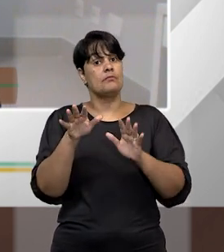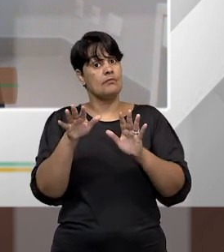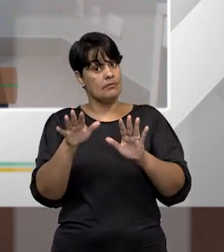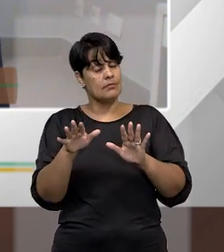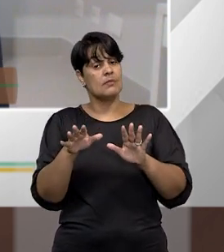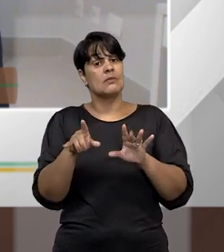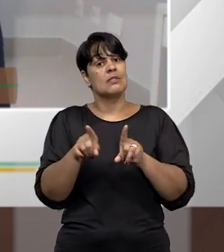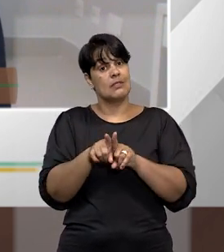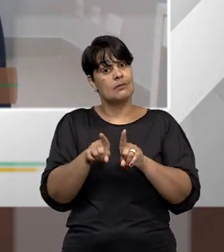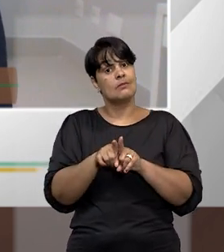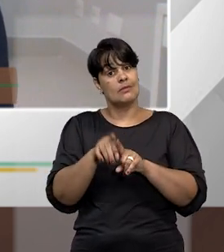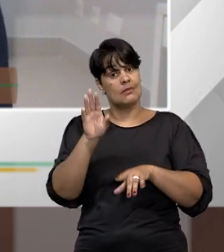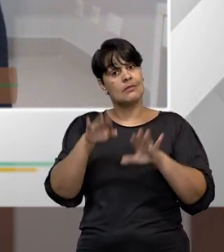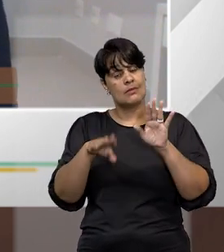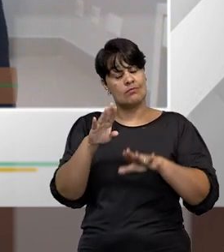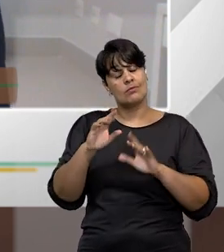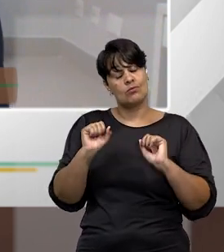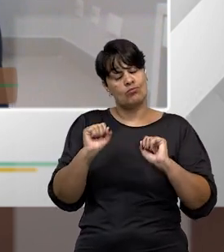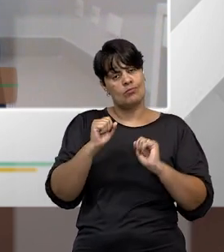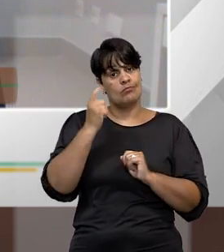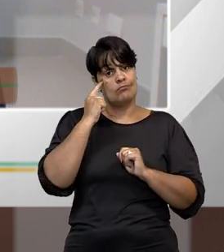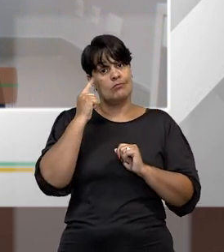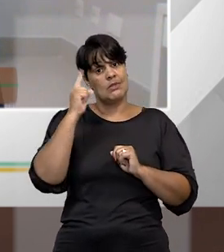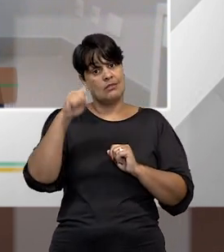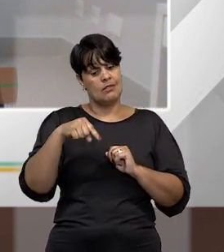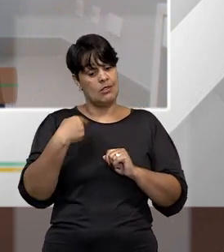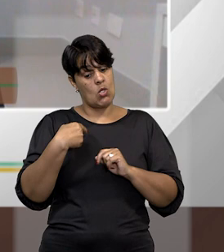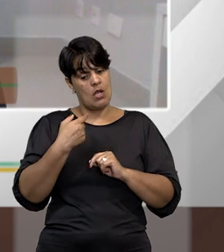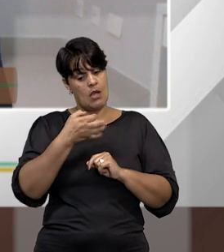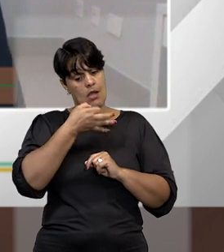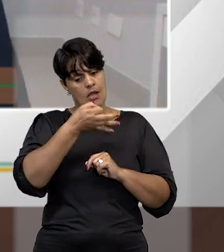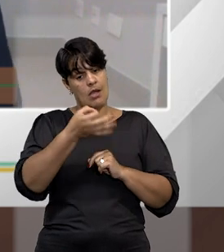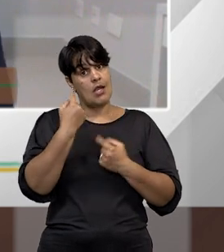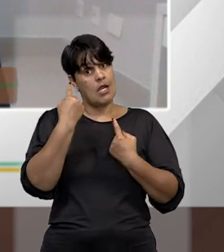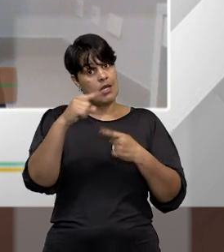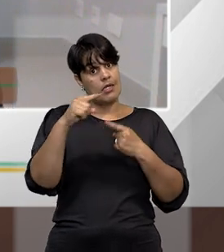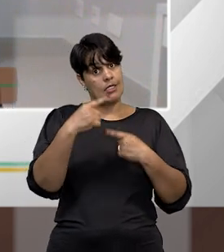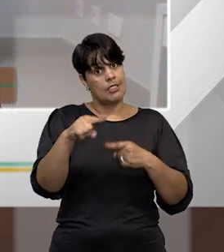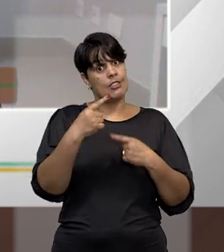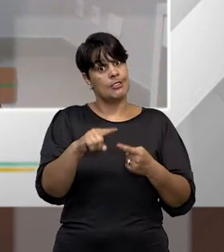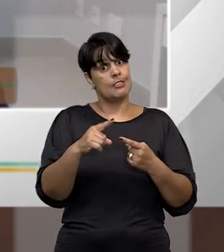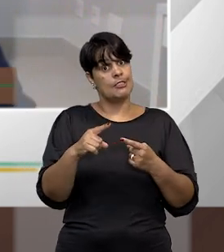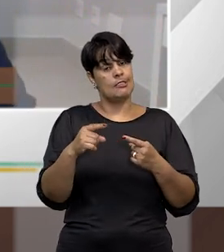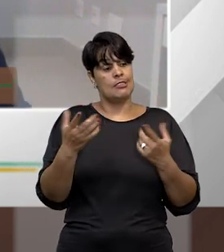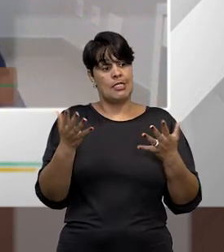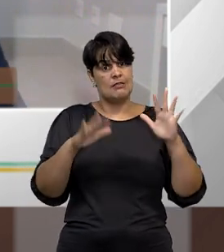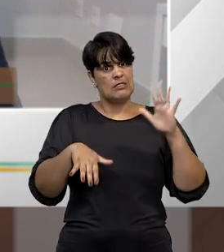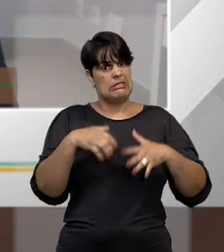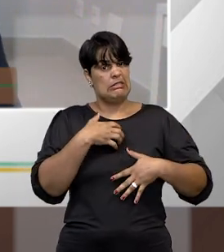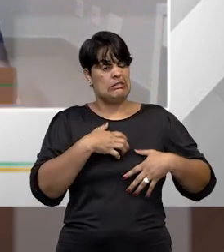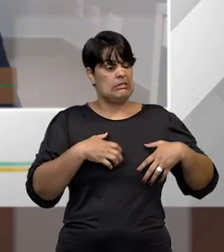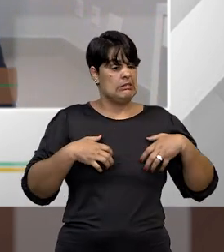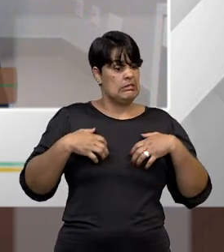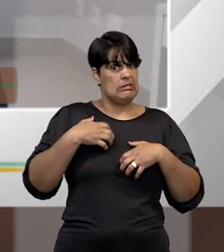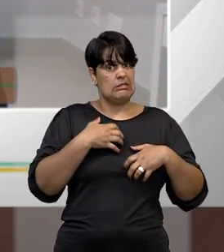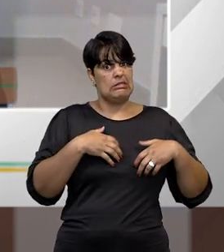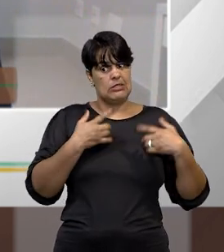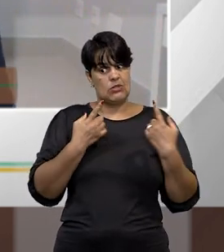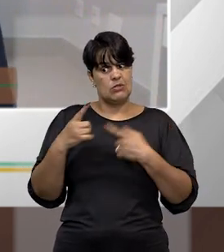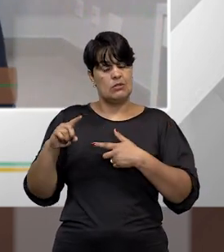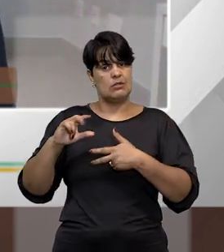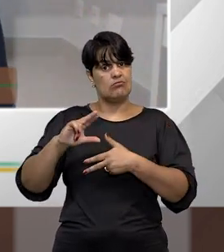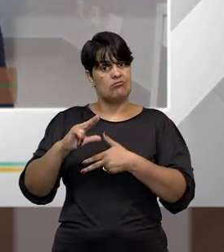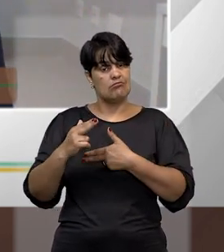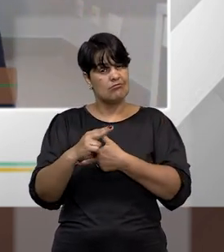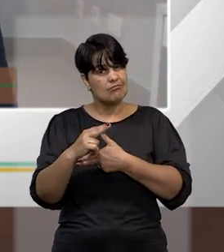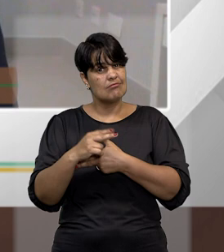como pura e simplesmente uma crítica um pouco mais ácida que leve aí um desconforto às forças armadas, aos poderes constitucionais, às